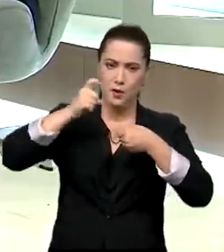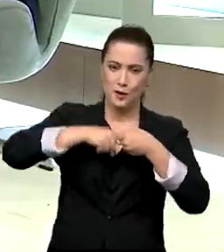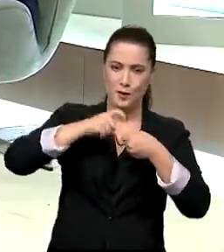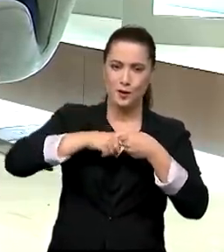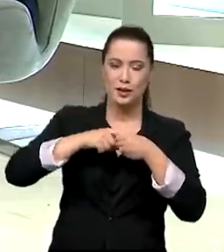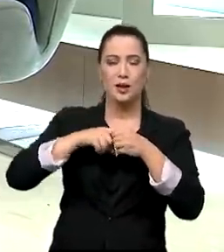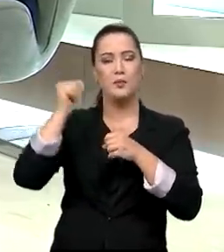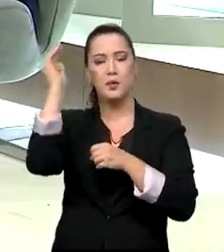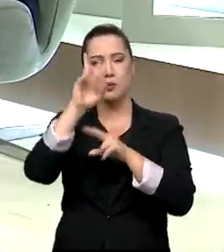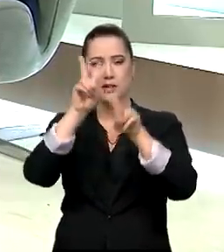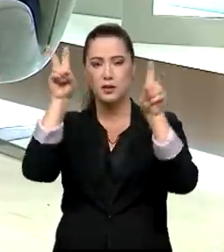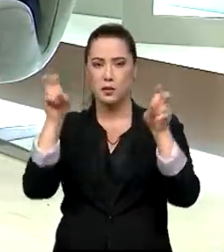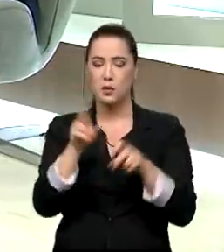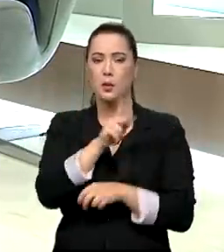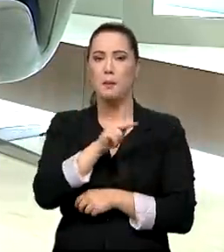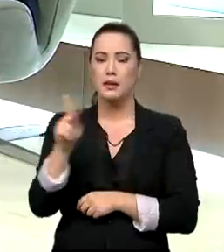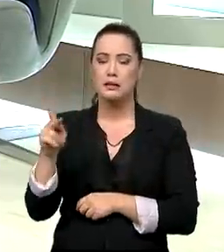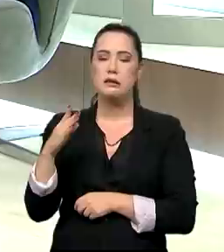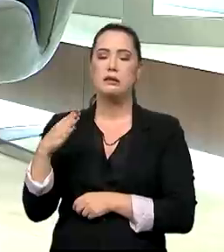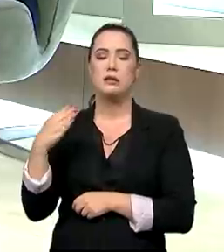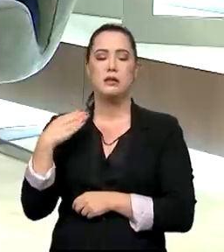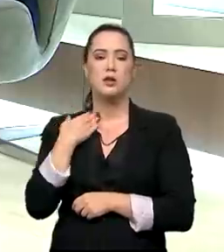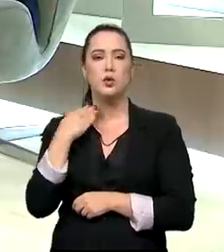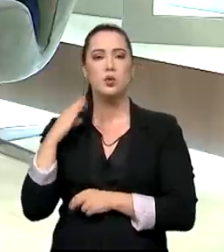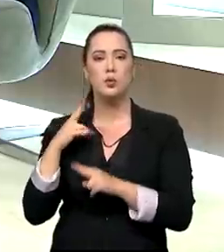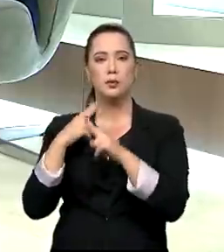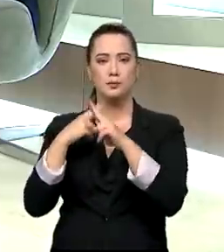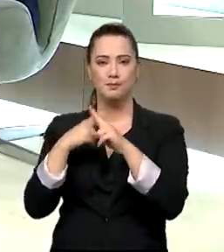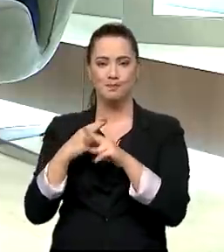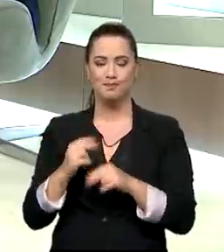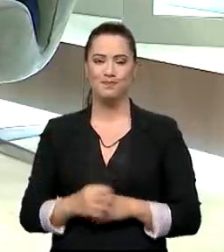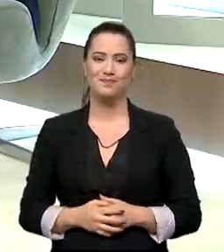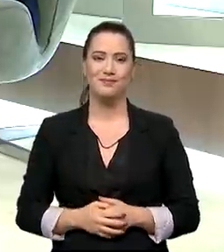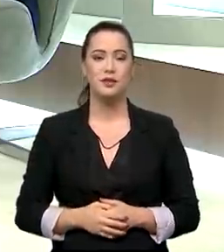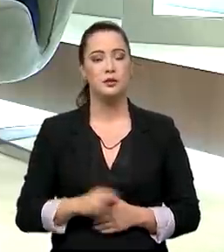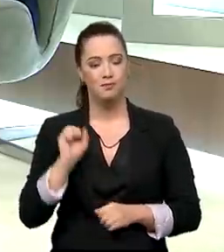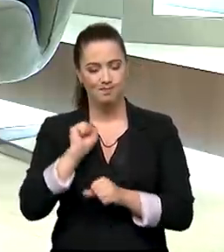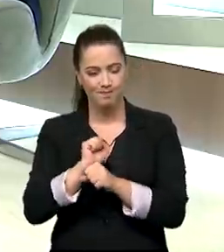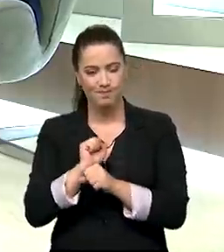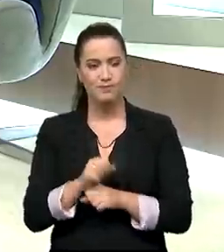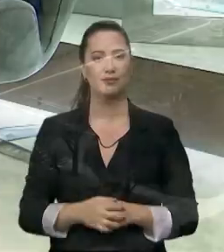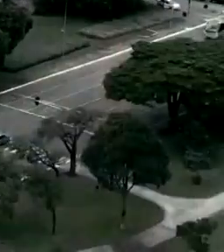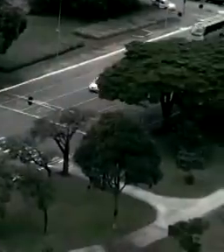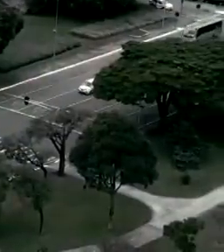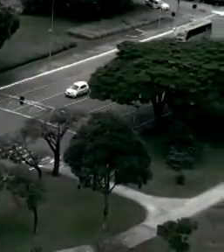Brasil em Pauta com o presidente da Caixa Econômica Federal, Pedro Guimarães. Não saia daí.